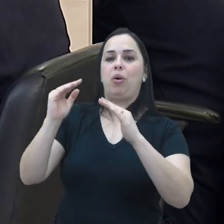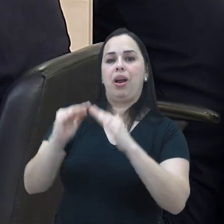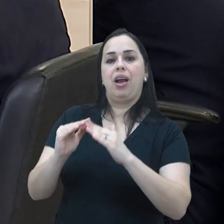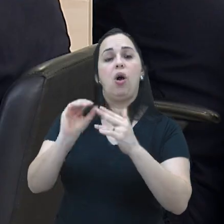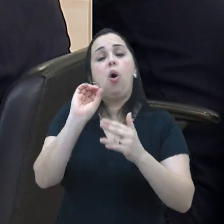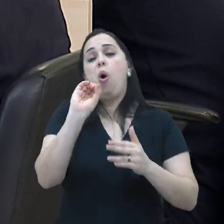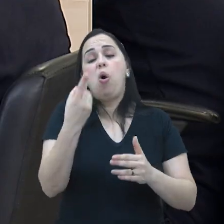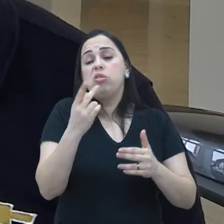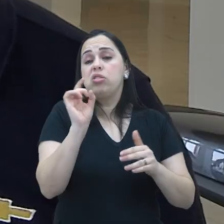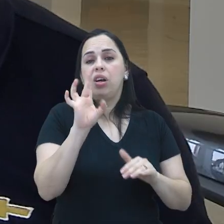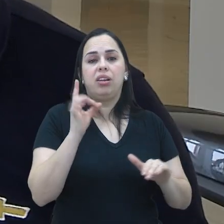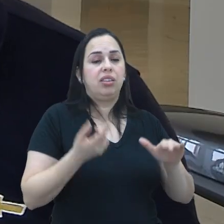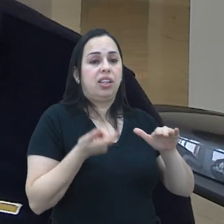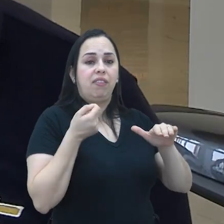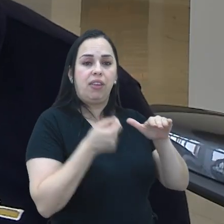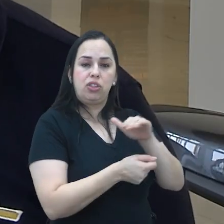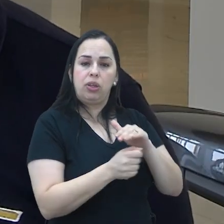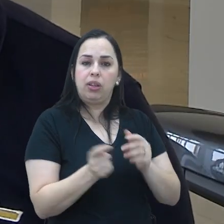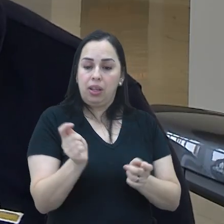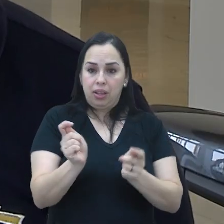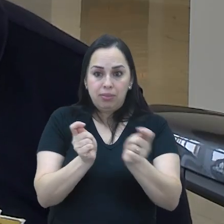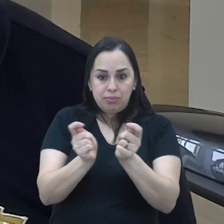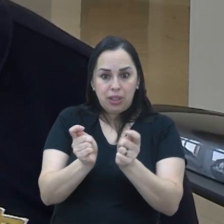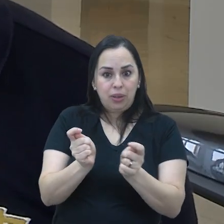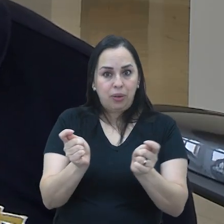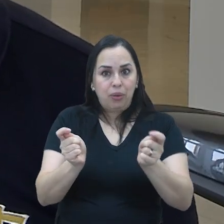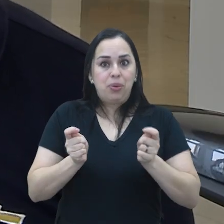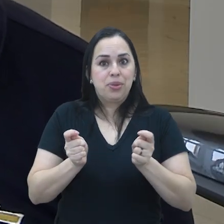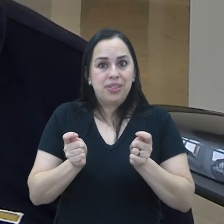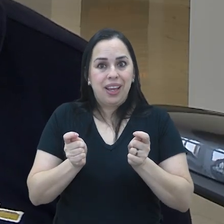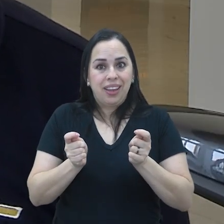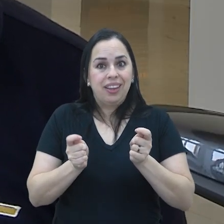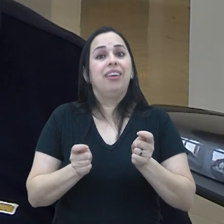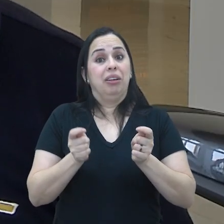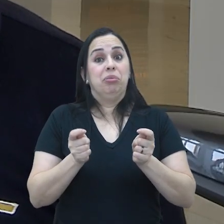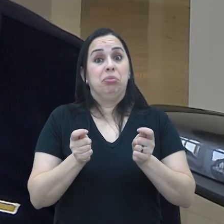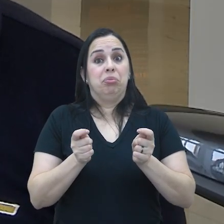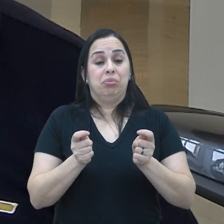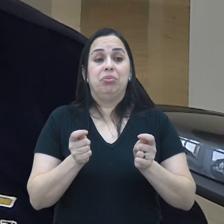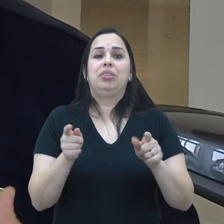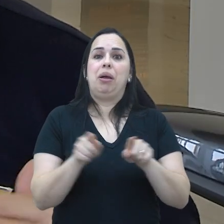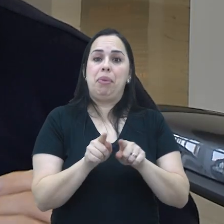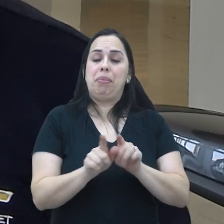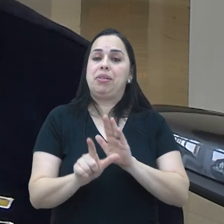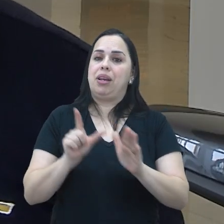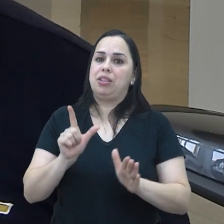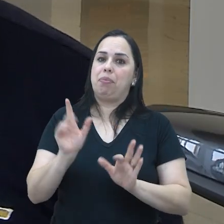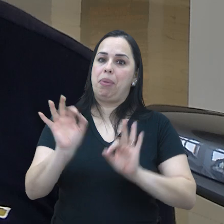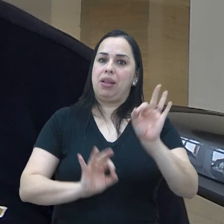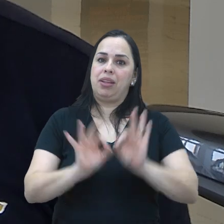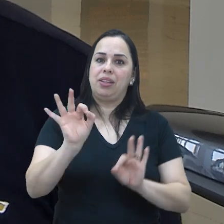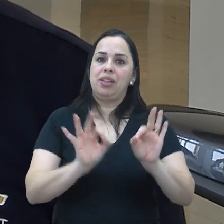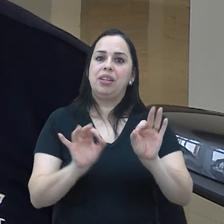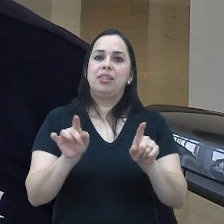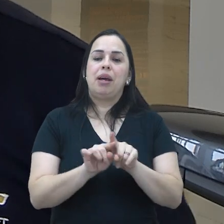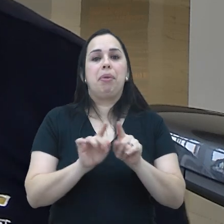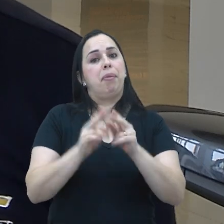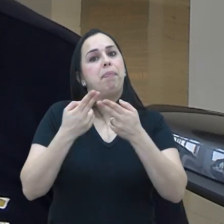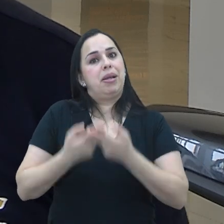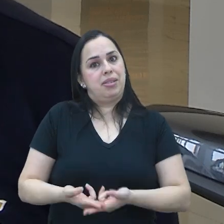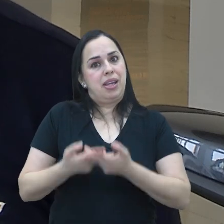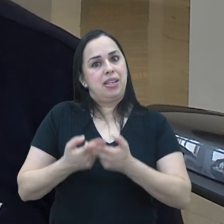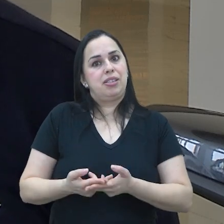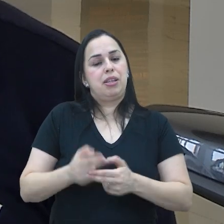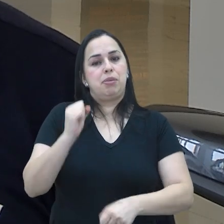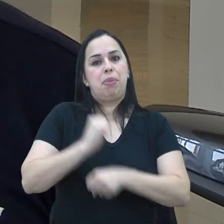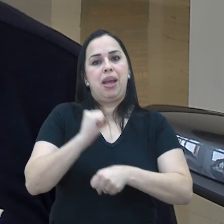ou investimento. Consegue economizar um pouco? Legal, consegue. Mas com isso você tem que ter um planejamento e também um pouquinho